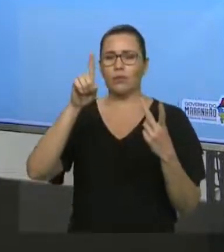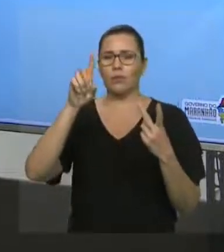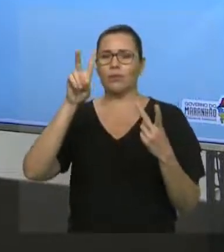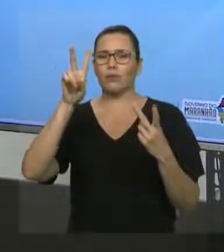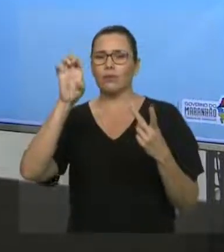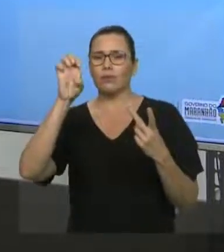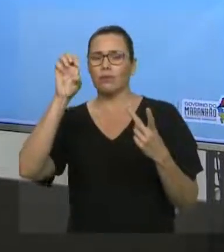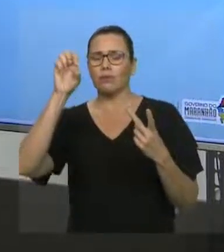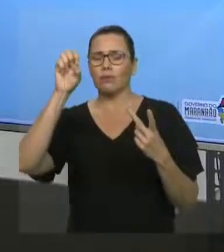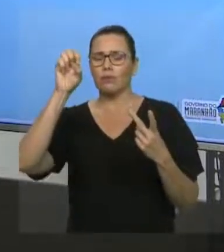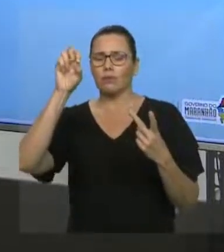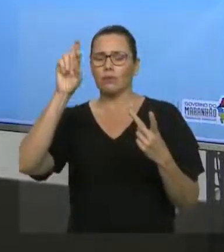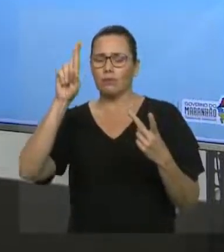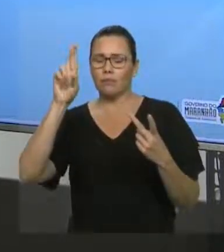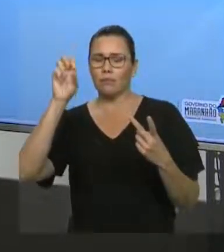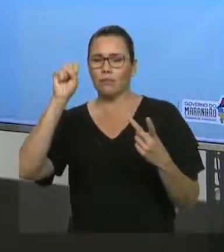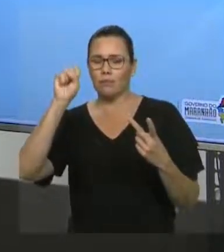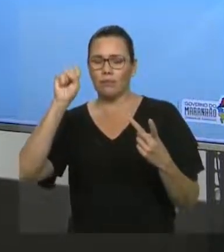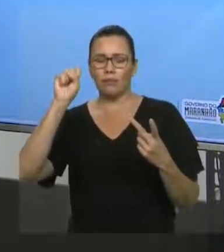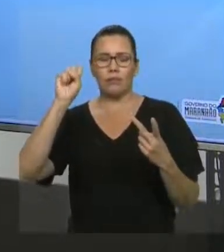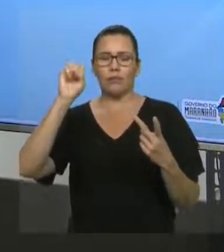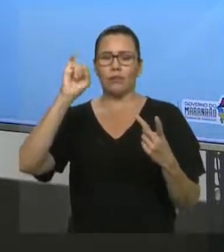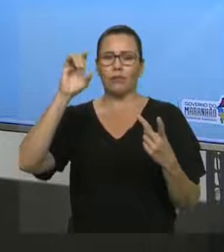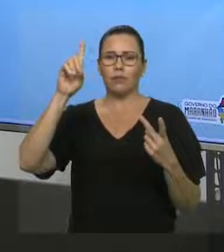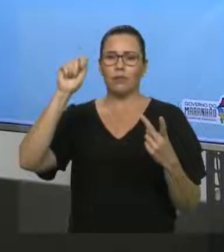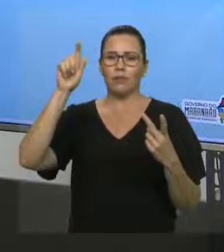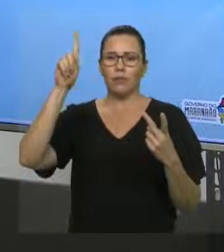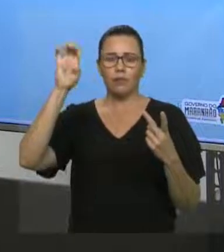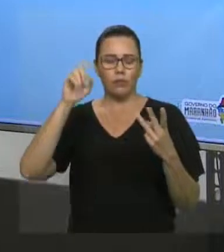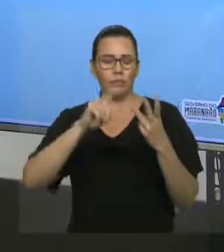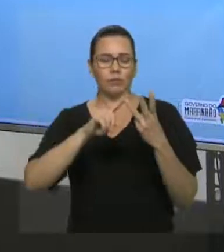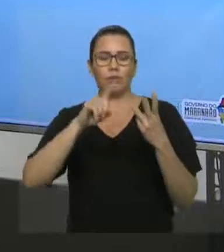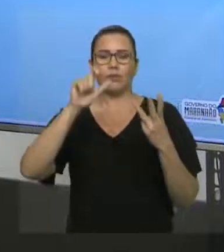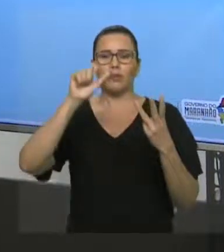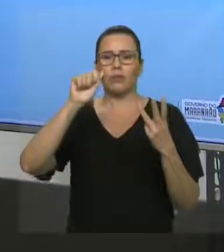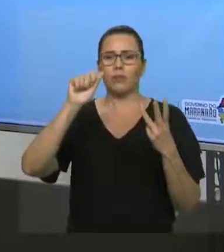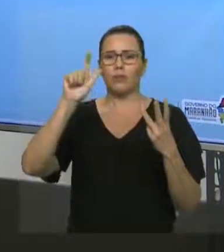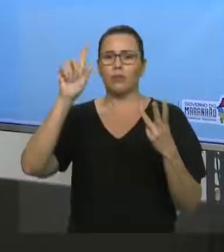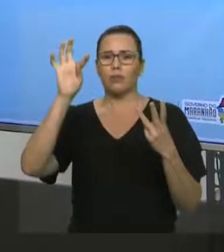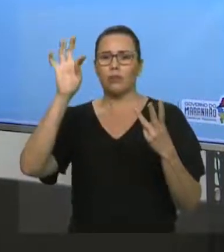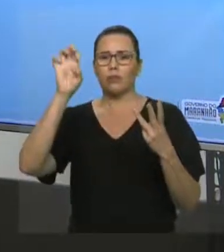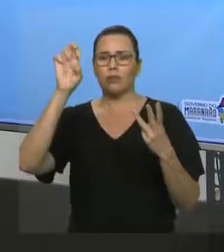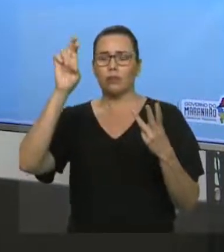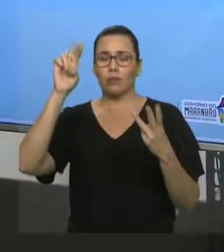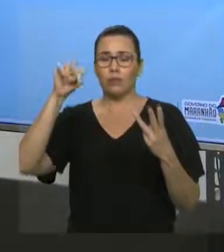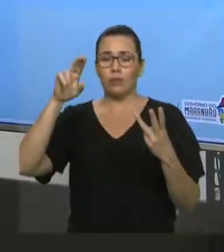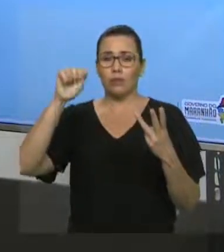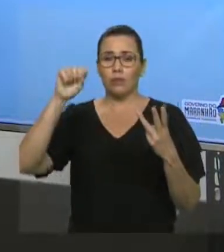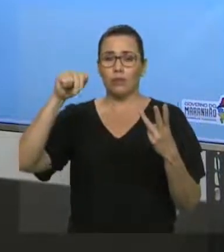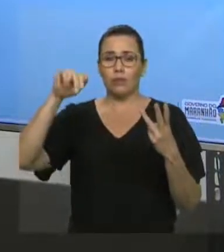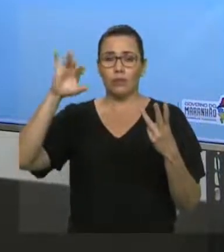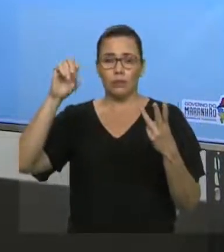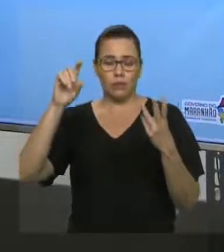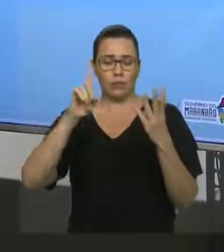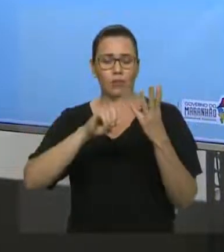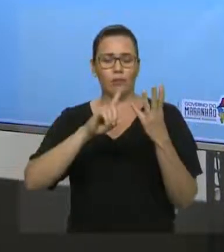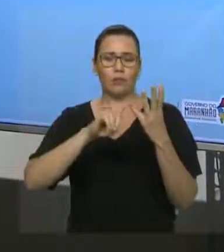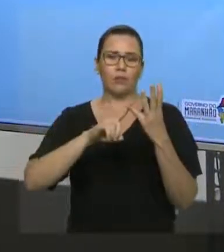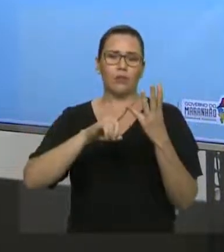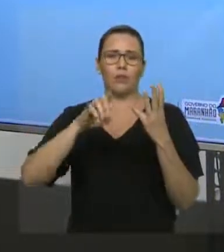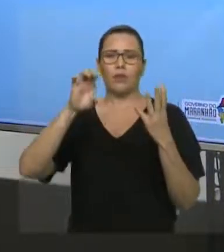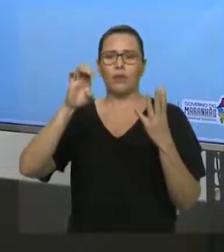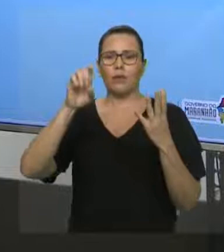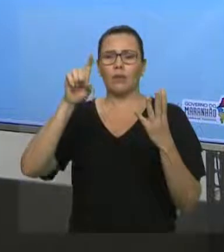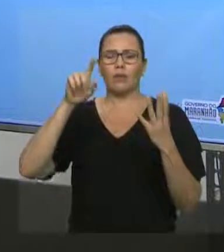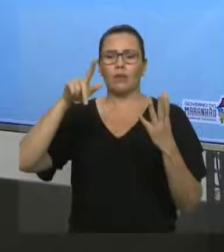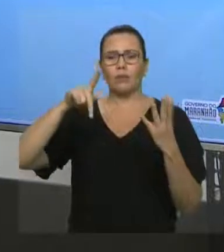Alternância. Explicação. E conclusão, tá? Agora sim. As cinco ideias